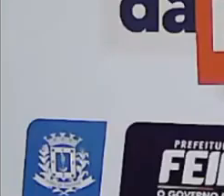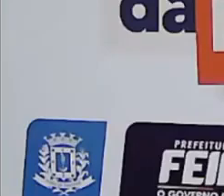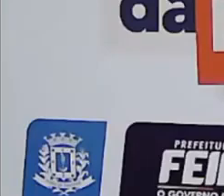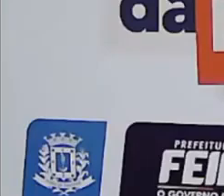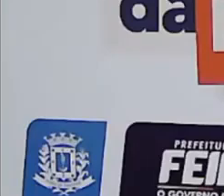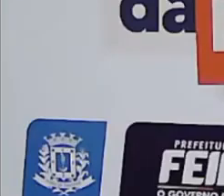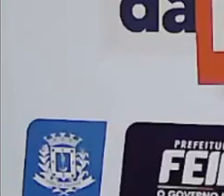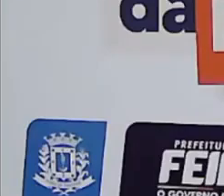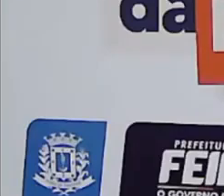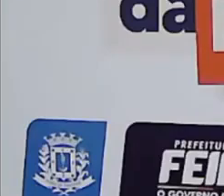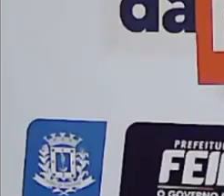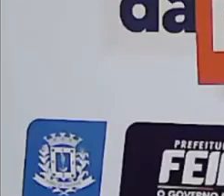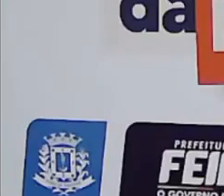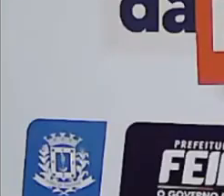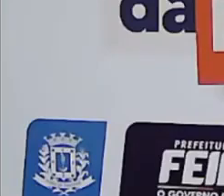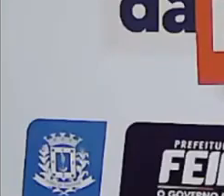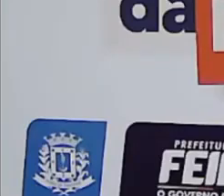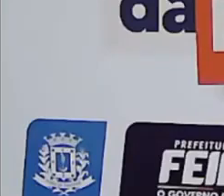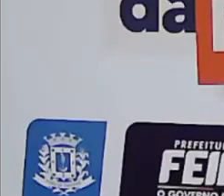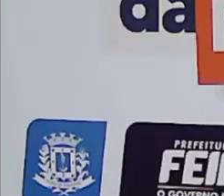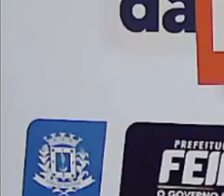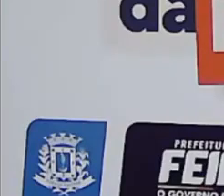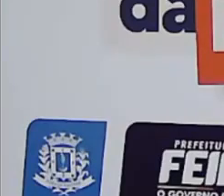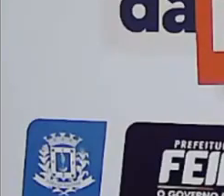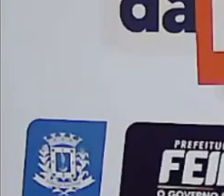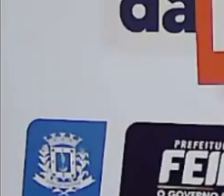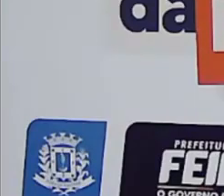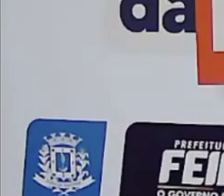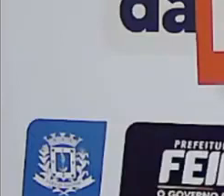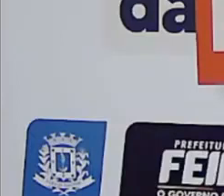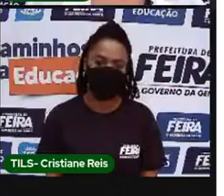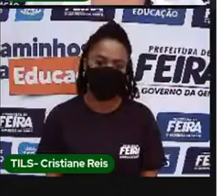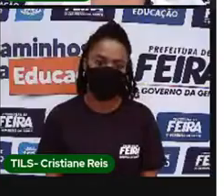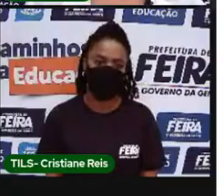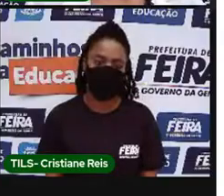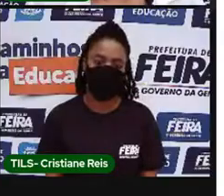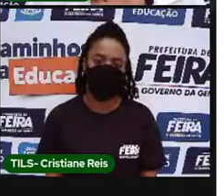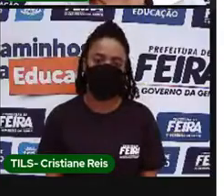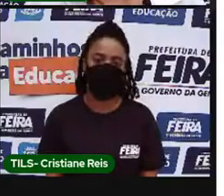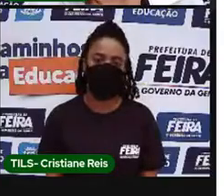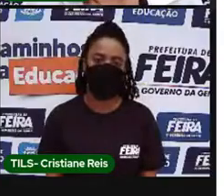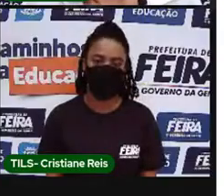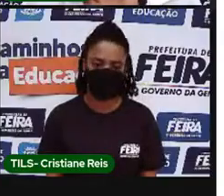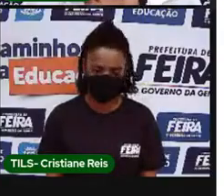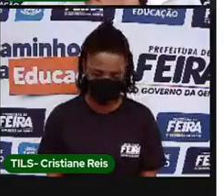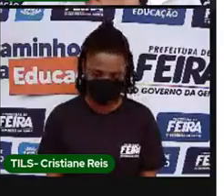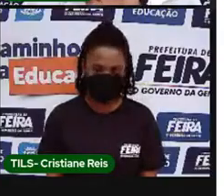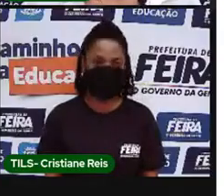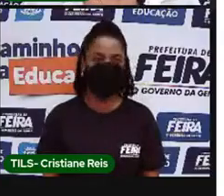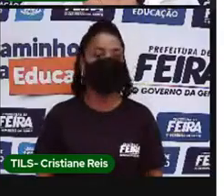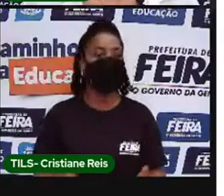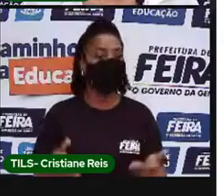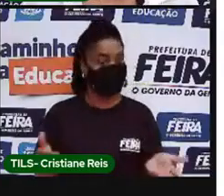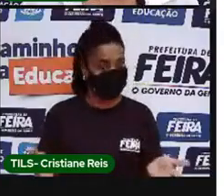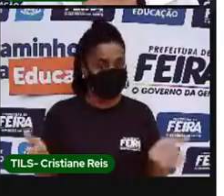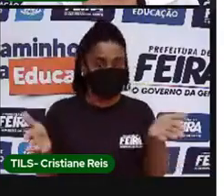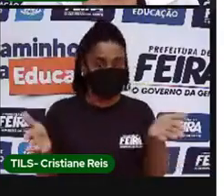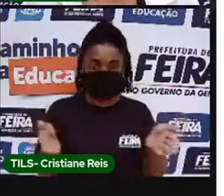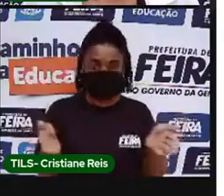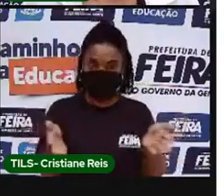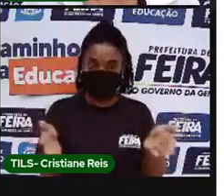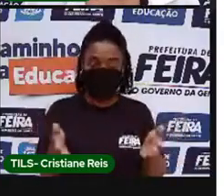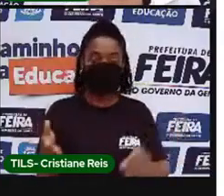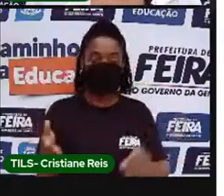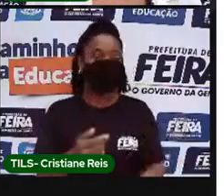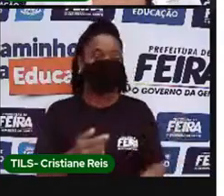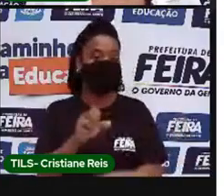vocês possam acompanhar melhor as nossas aulas. Essa é a nossa primeira aula de inglês